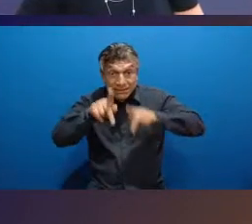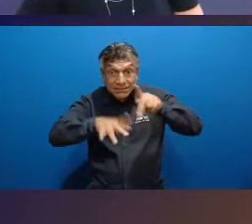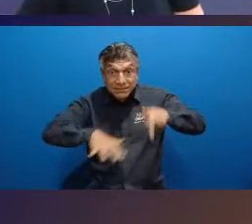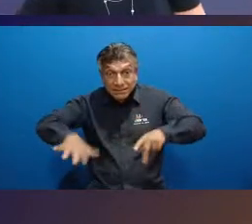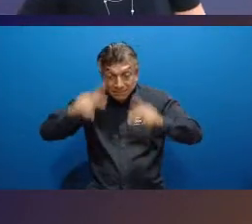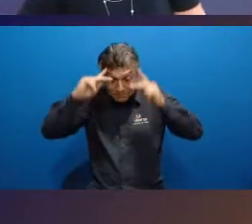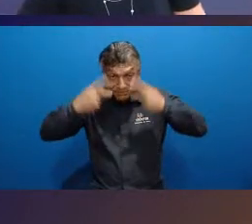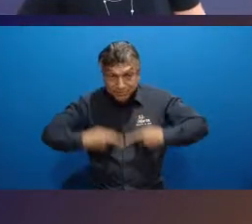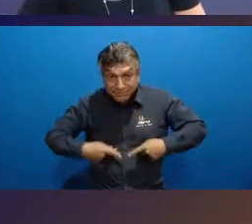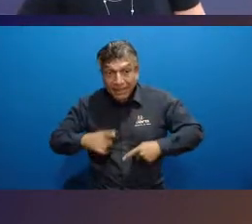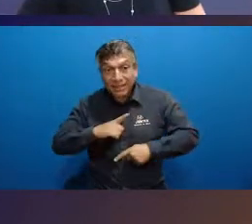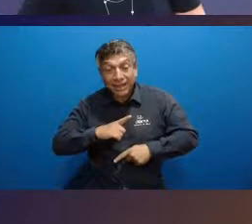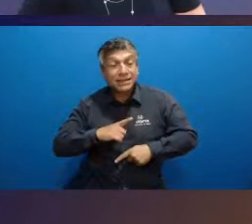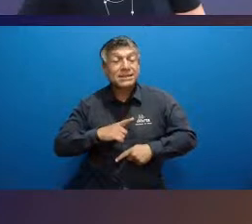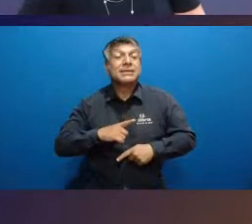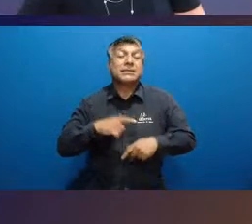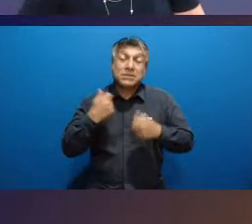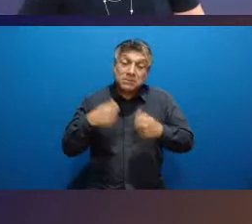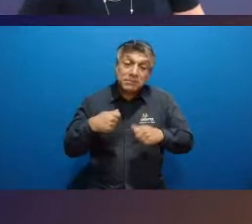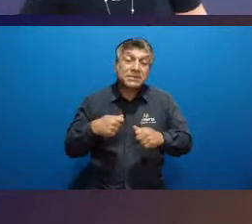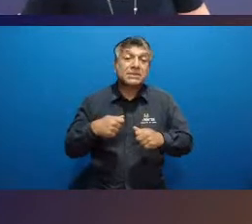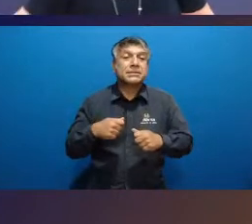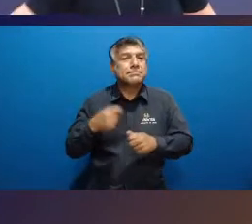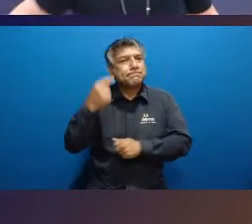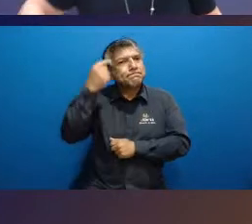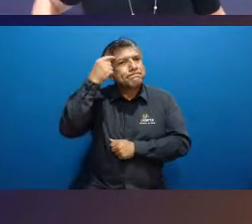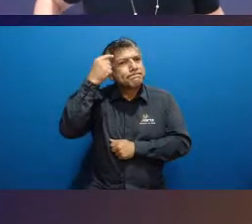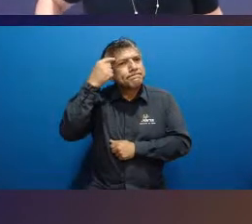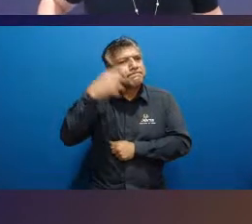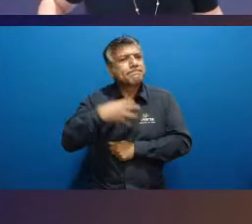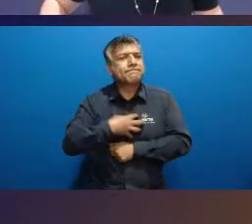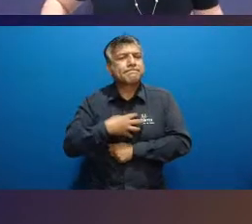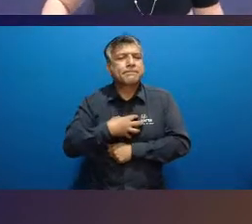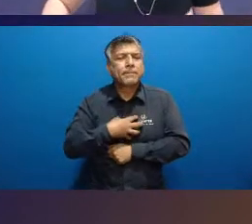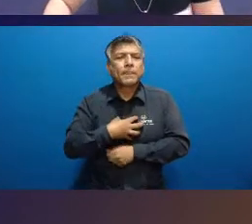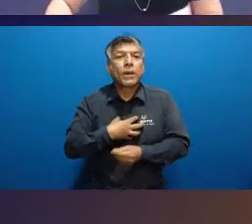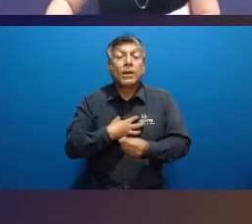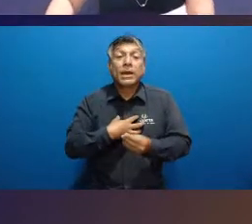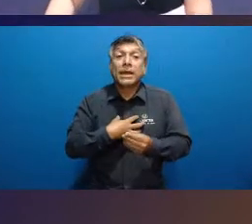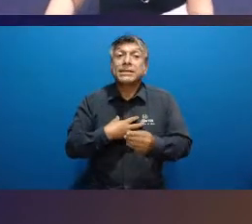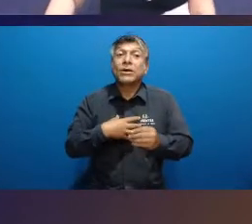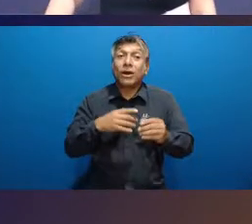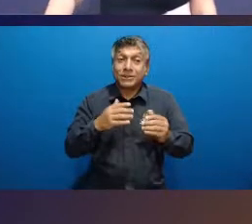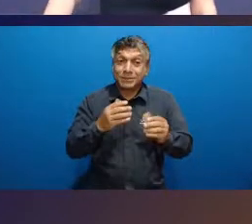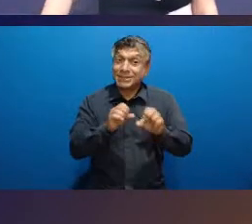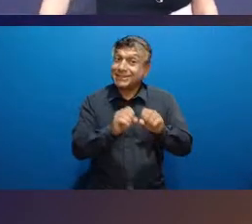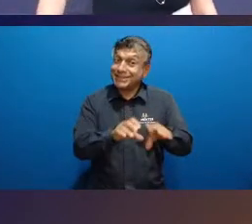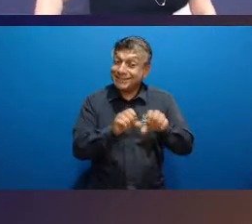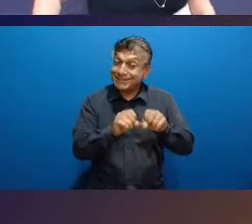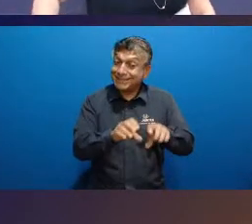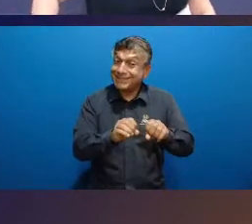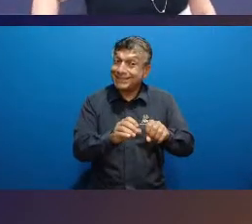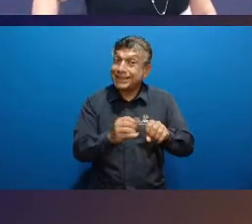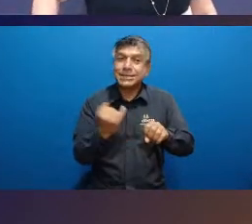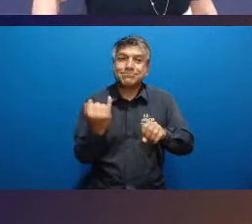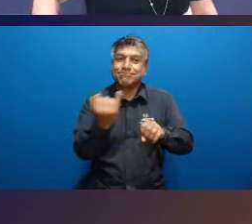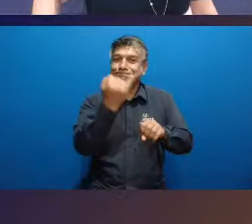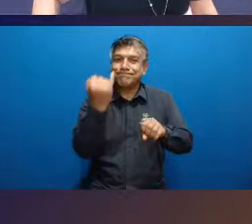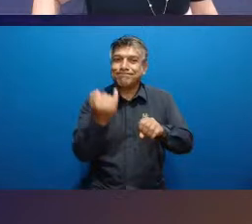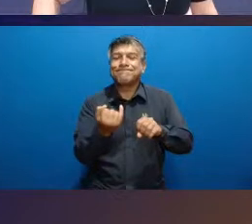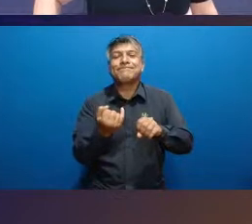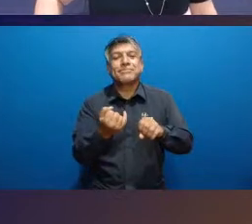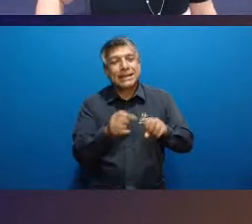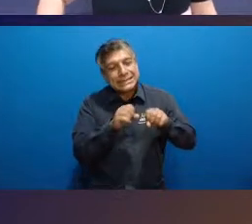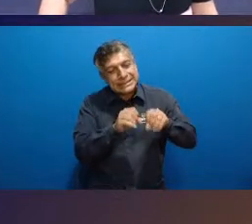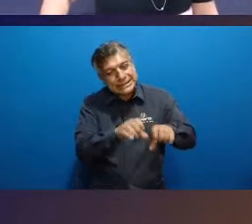alternativa. A gente tem que pensar formas e eu creio que a educação é um campo ali fundamental para